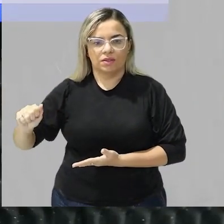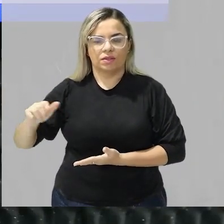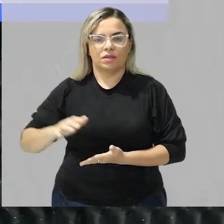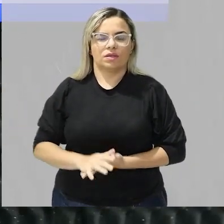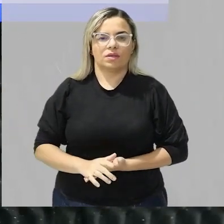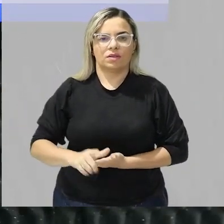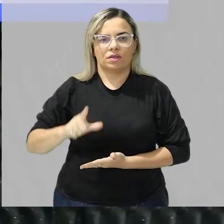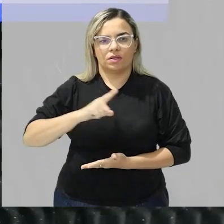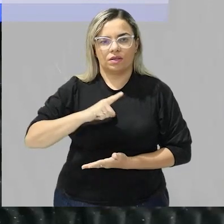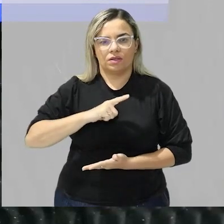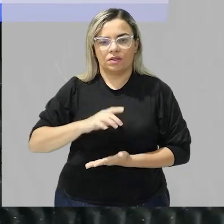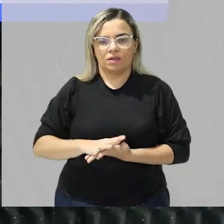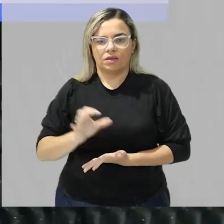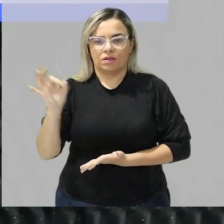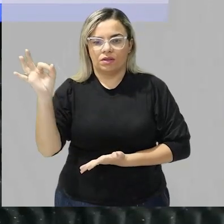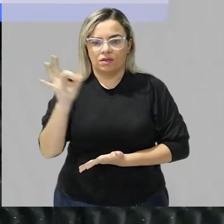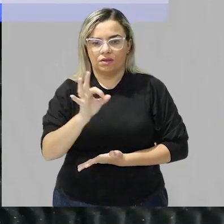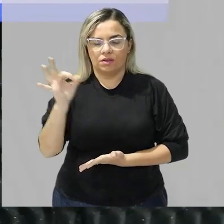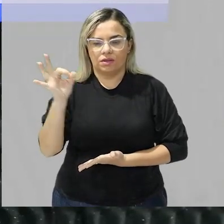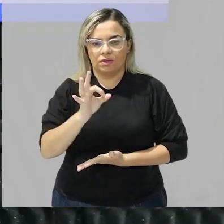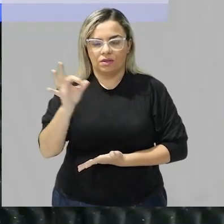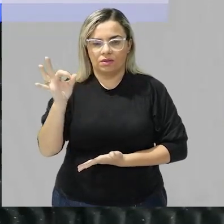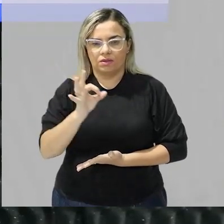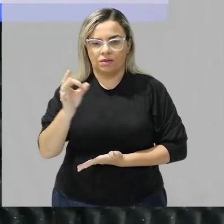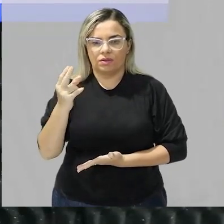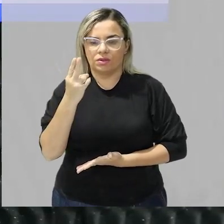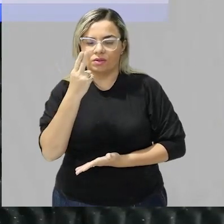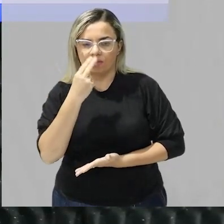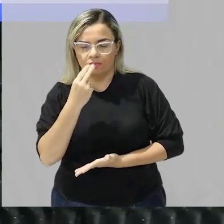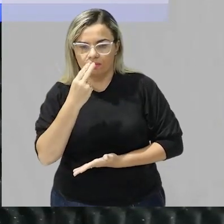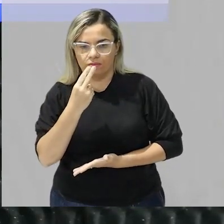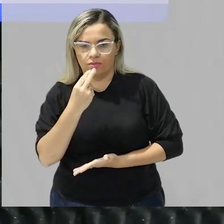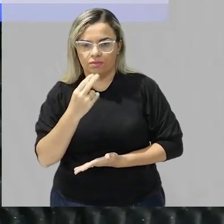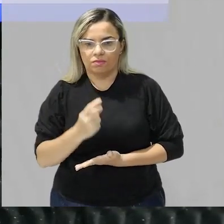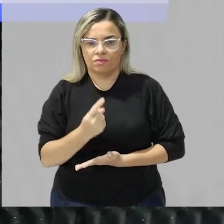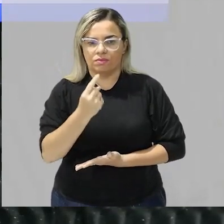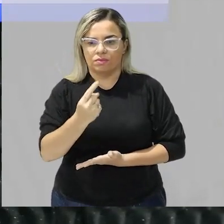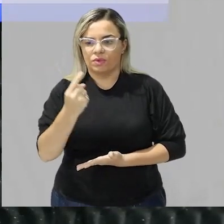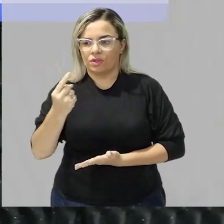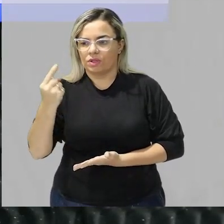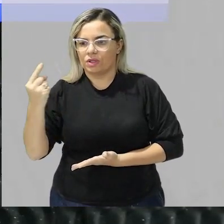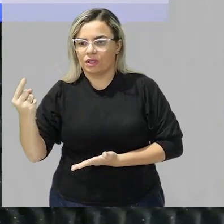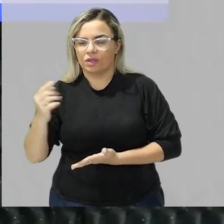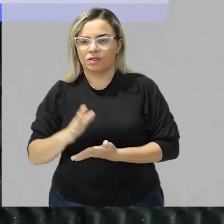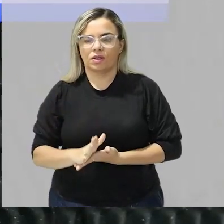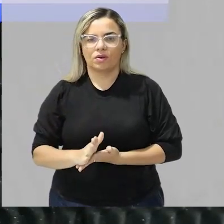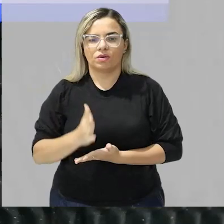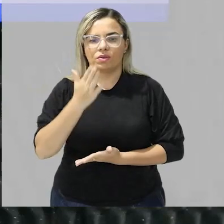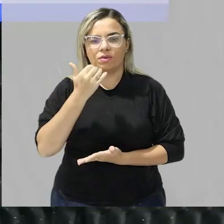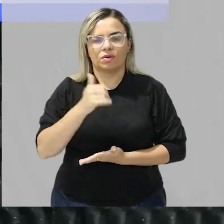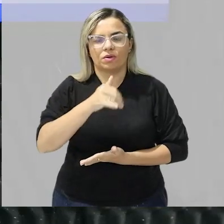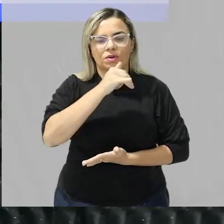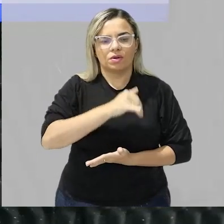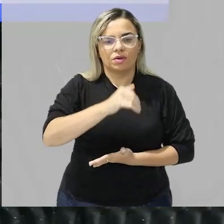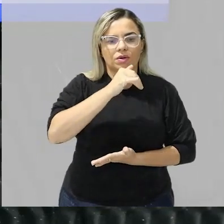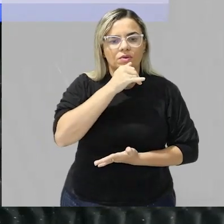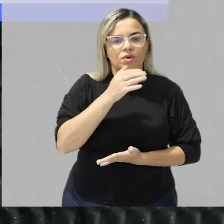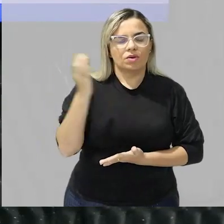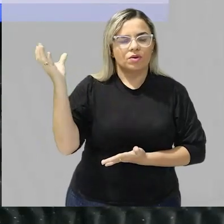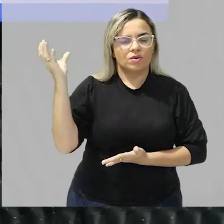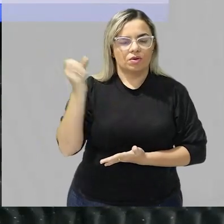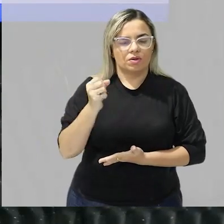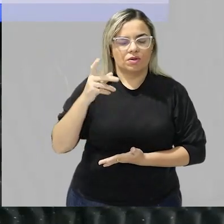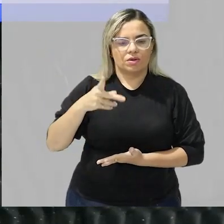as porcentagens de nutrientes de cada um desses alimentos por exemplo o leite em pó